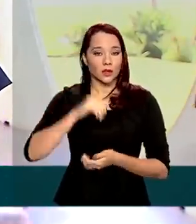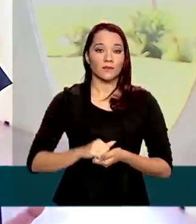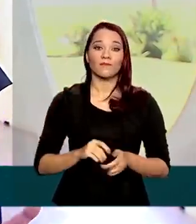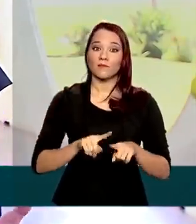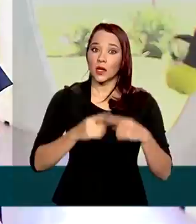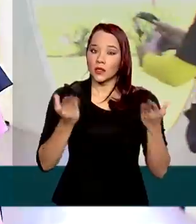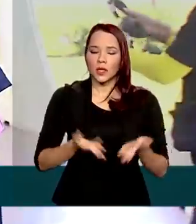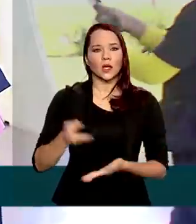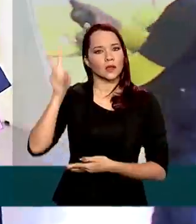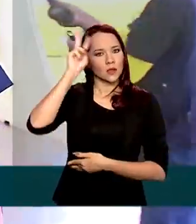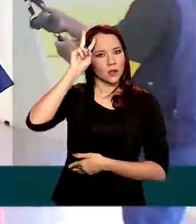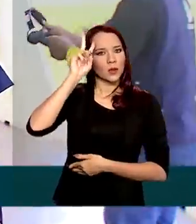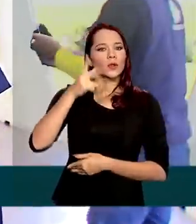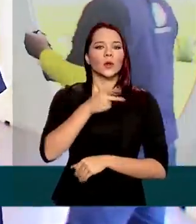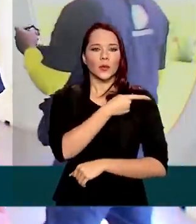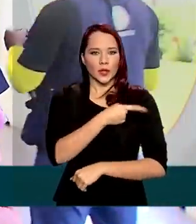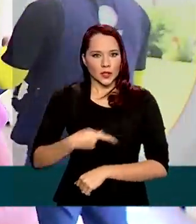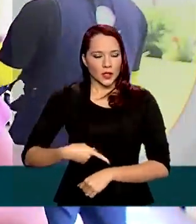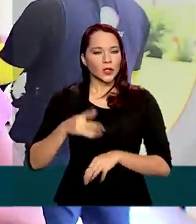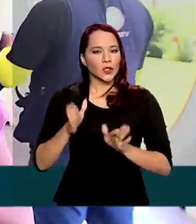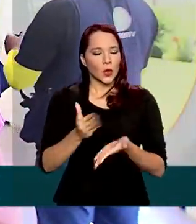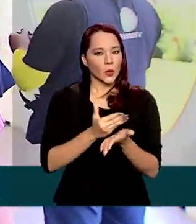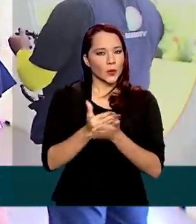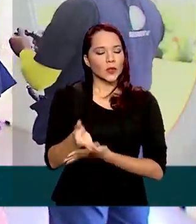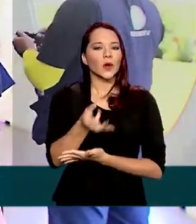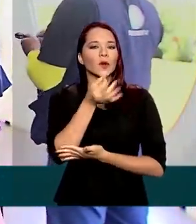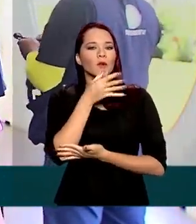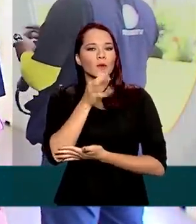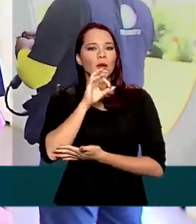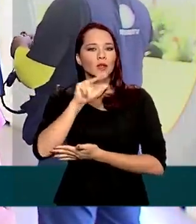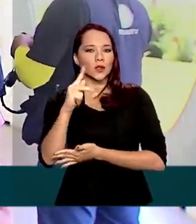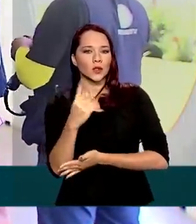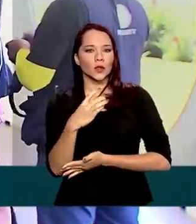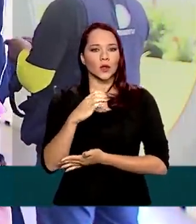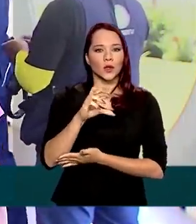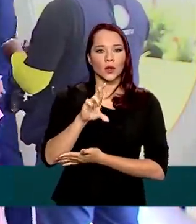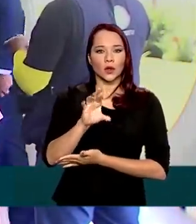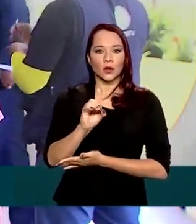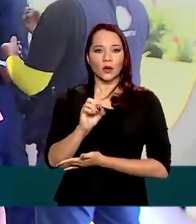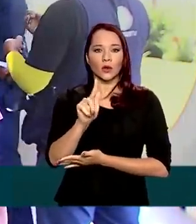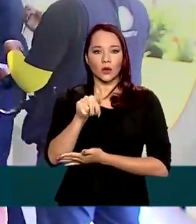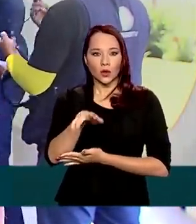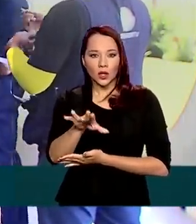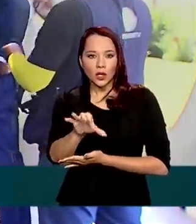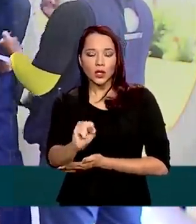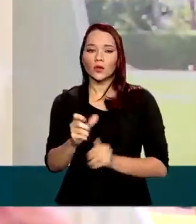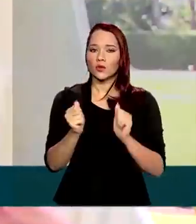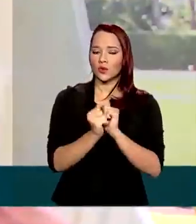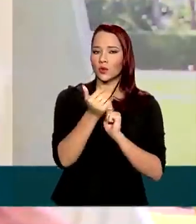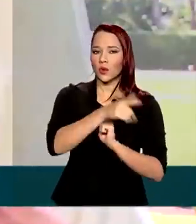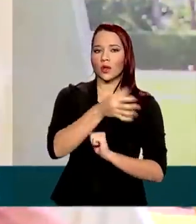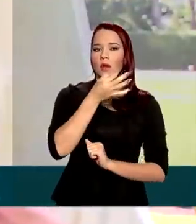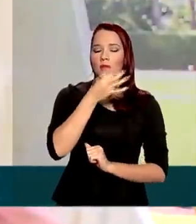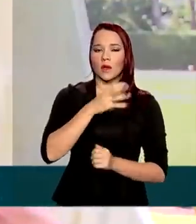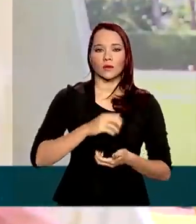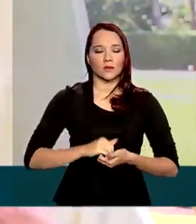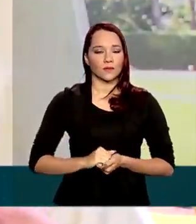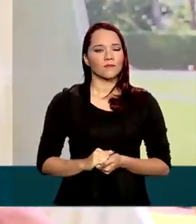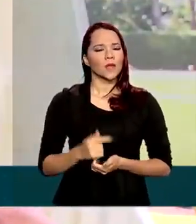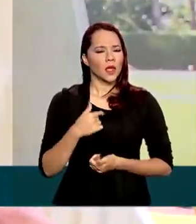já na segunda, o presidente começou a tomar a hidroxicloroquina associada à azitromicina. Eu estou muito bem.